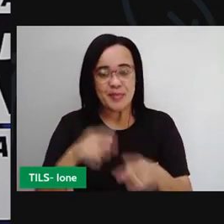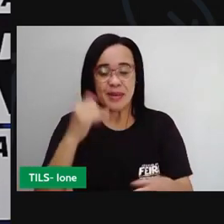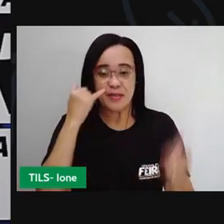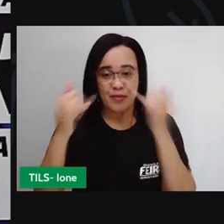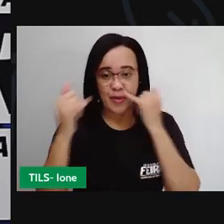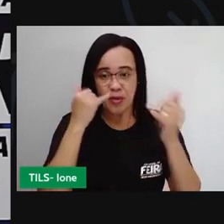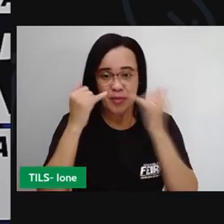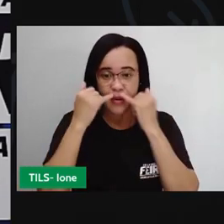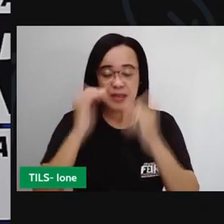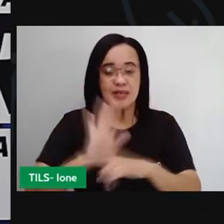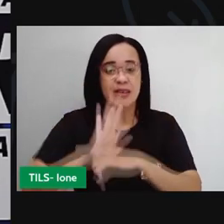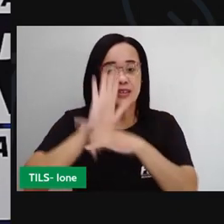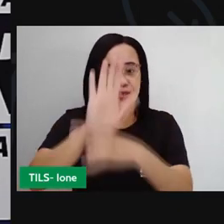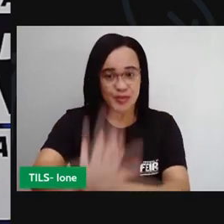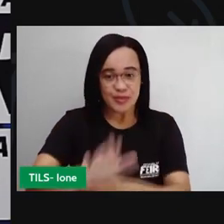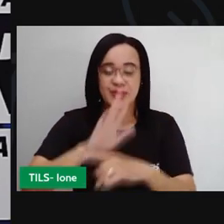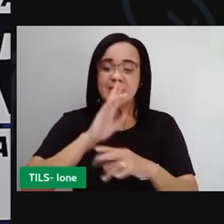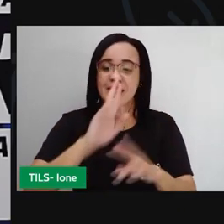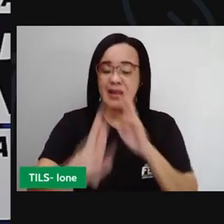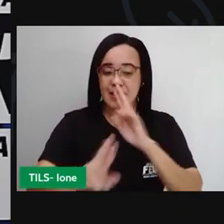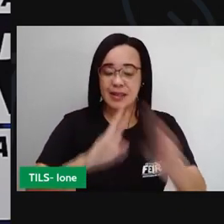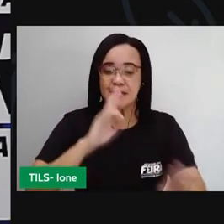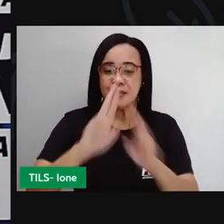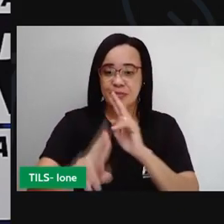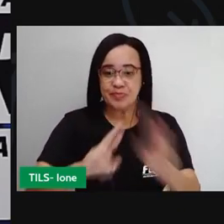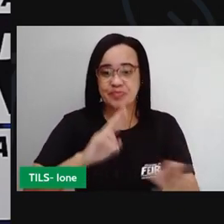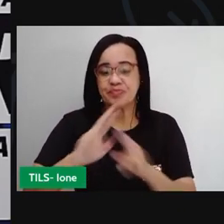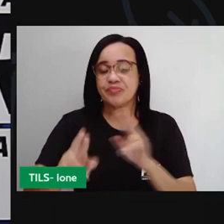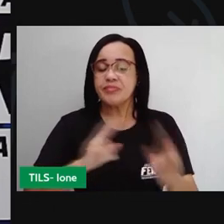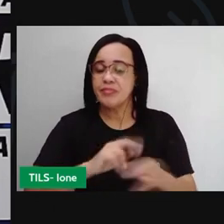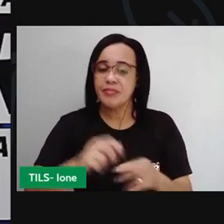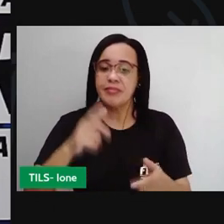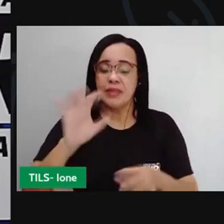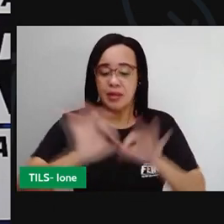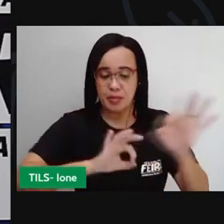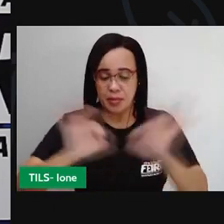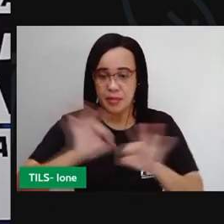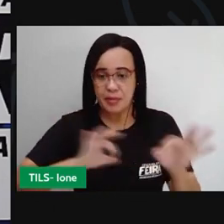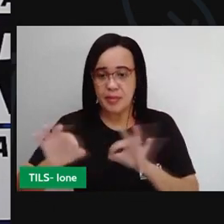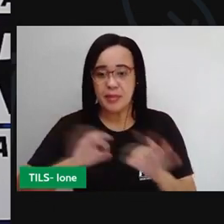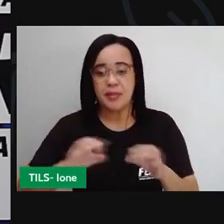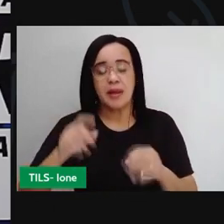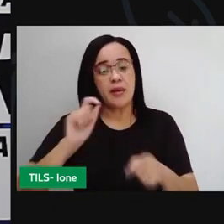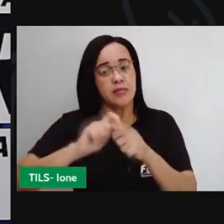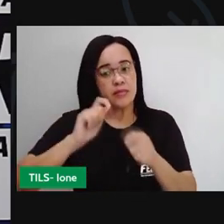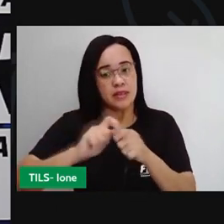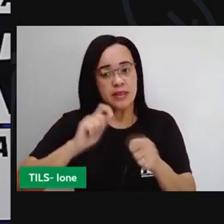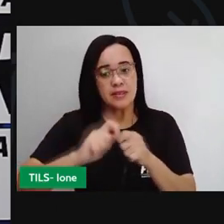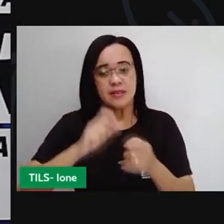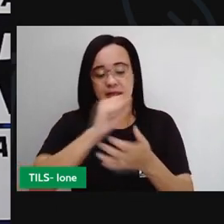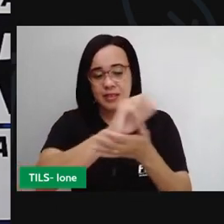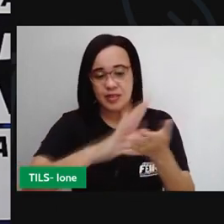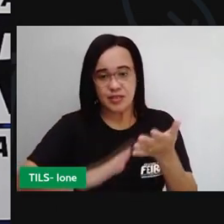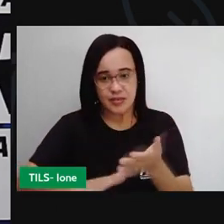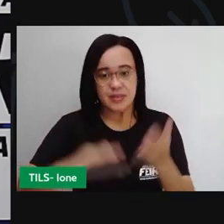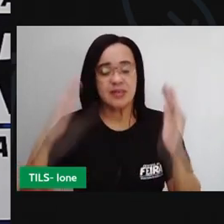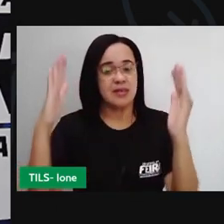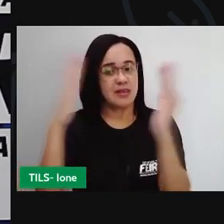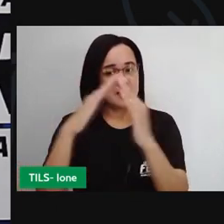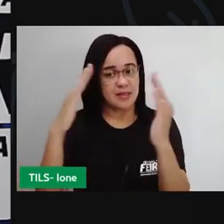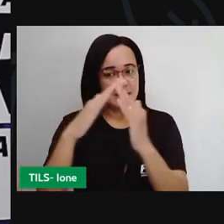que a sua Pró, o seu professor está aí preparando para que você faça em casa. Então, vamos lá saber sobre o que estudaremos hoje?